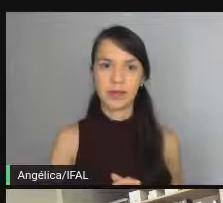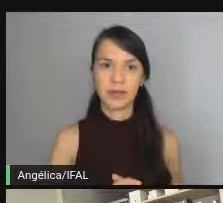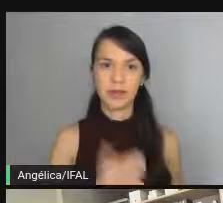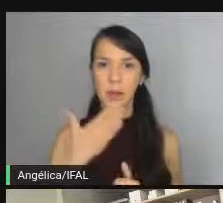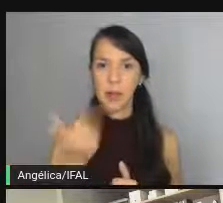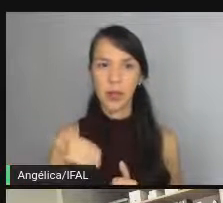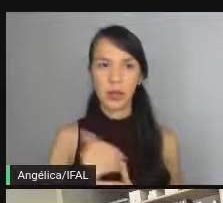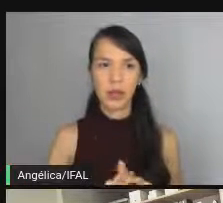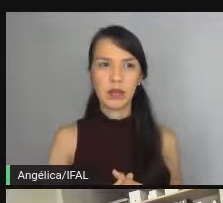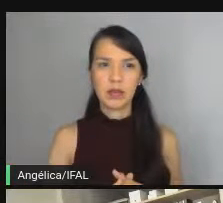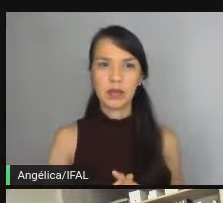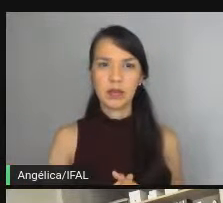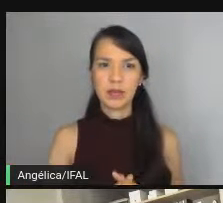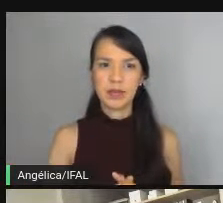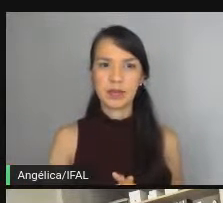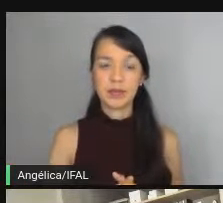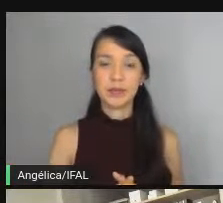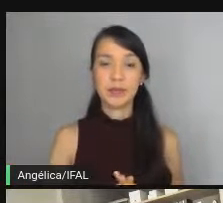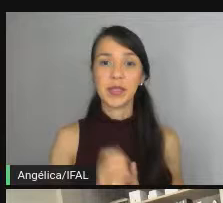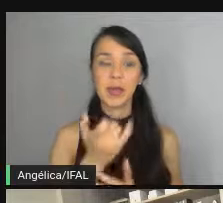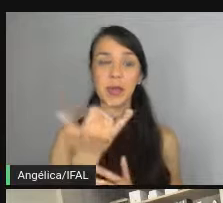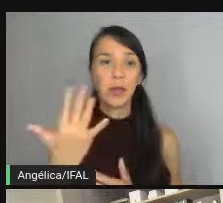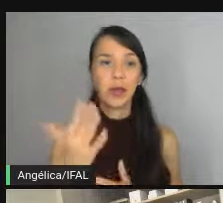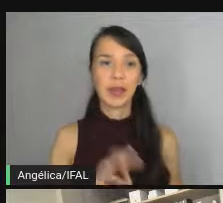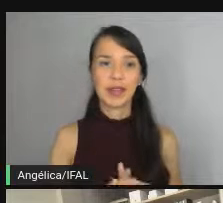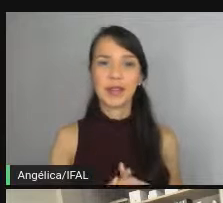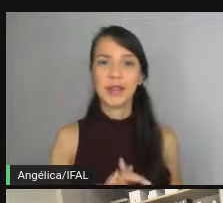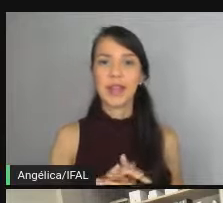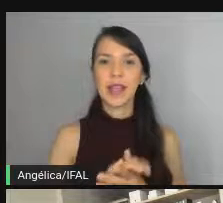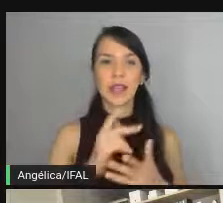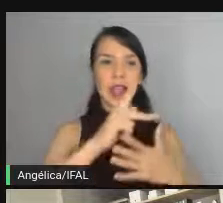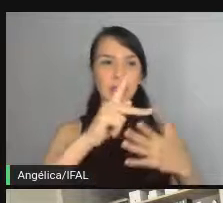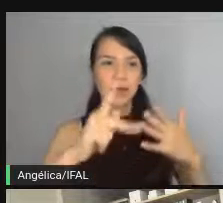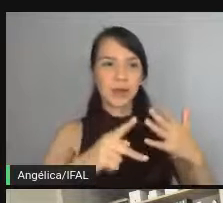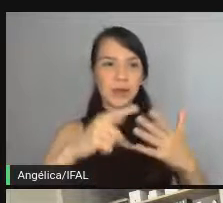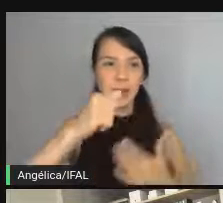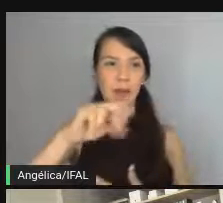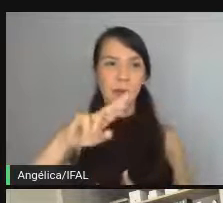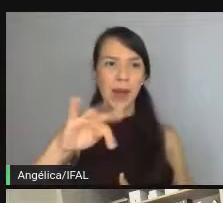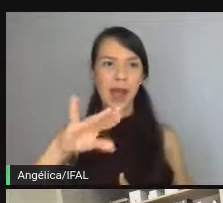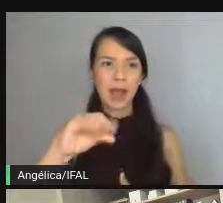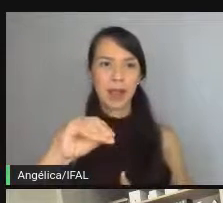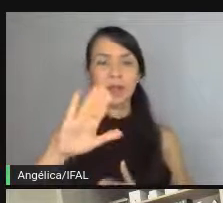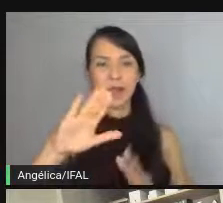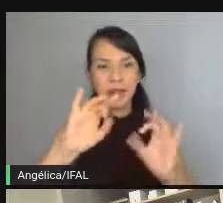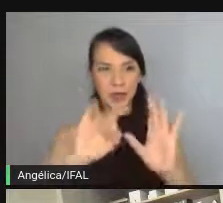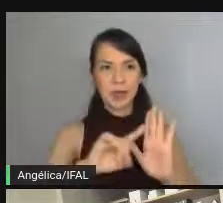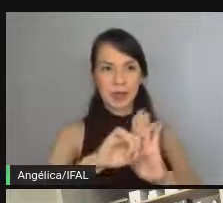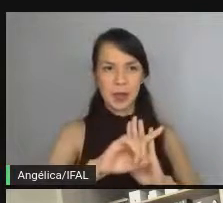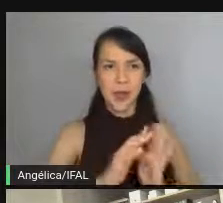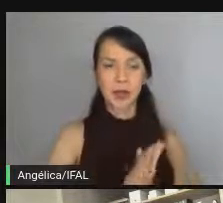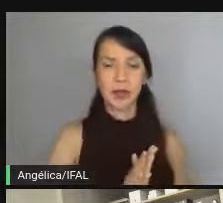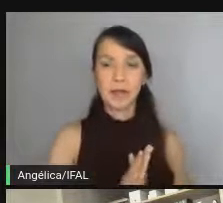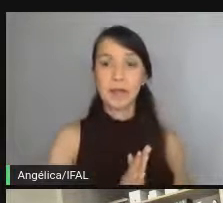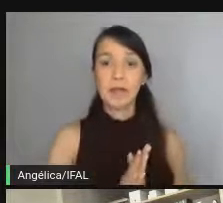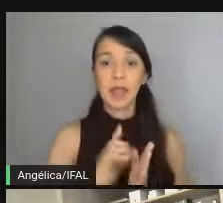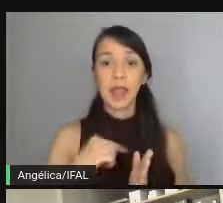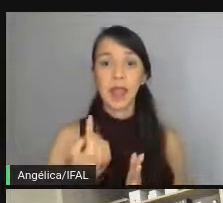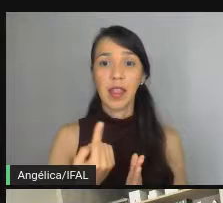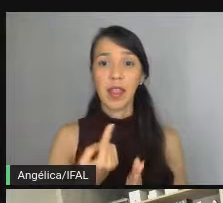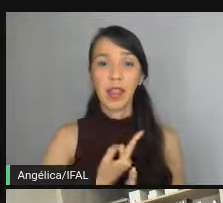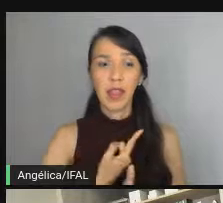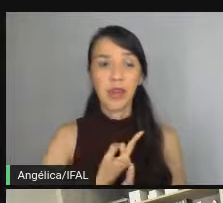Melhorou? Então, quais são os parâmetros? Ou melhor dizendo, vamos ser mais específicos na pergunta, a gente, a gente